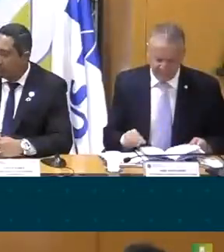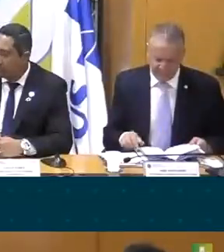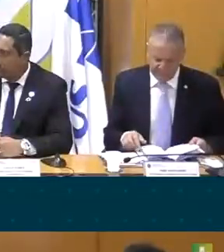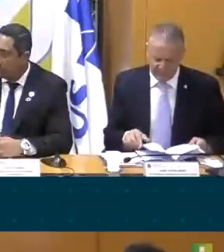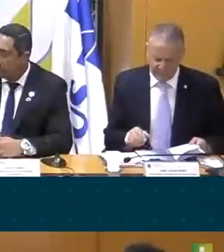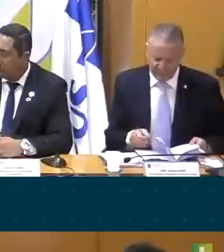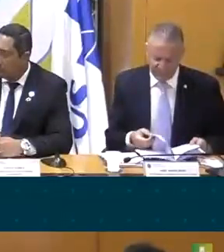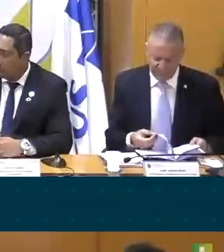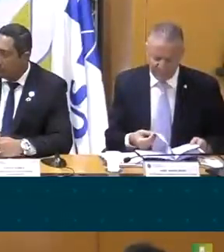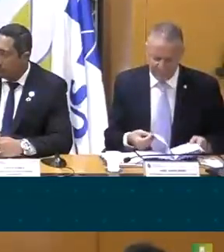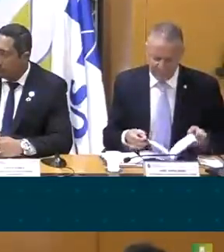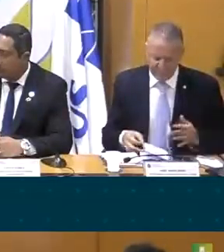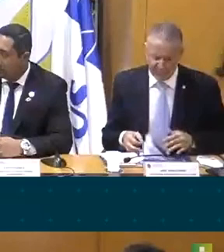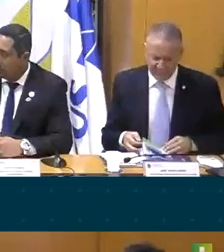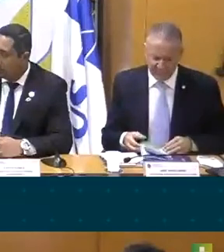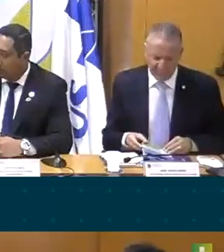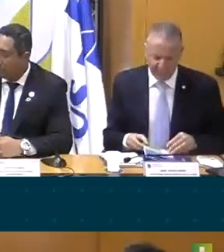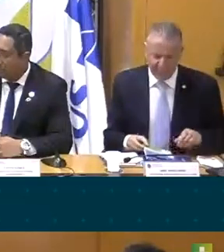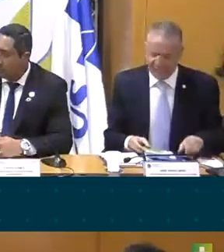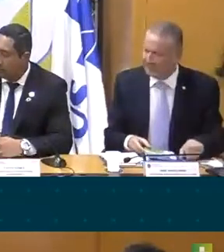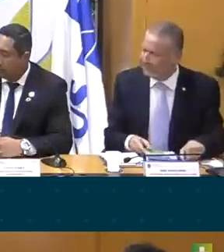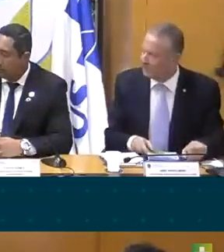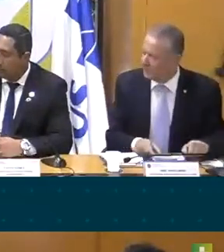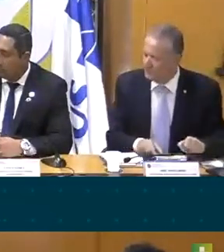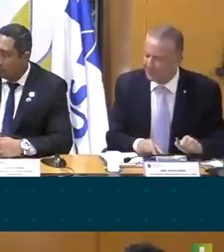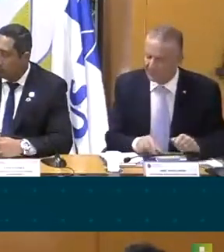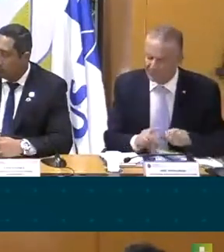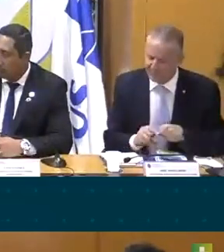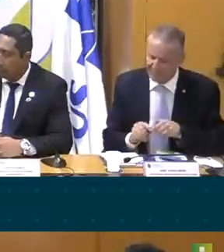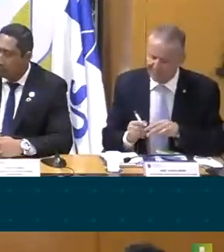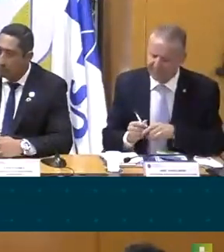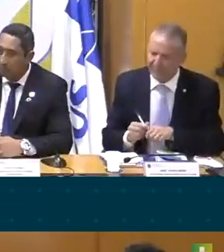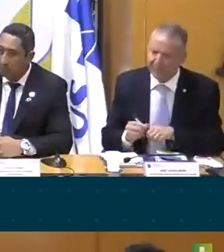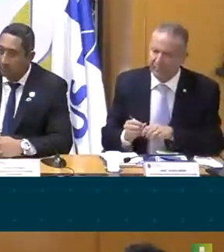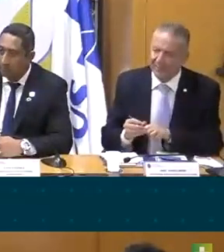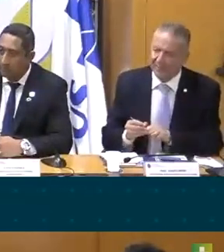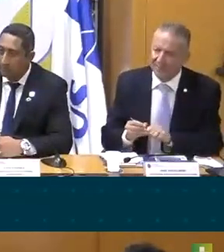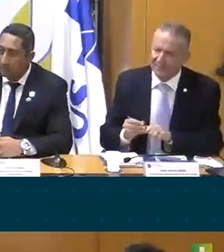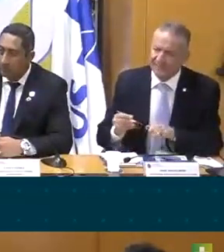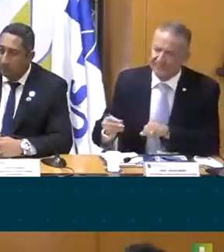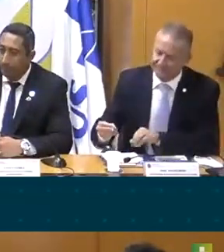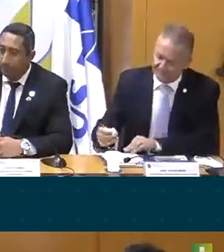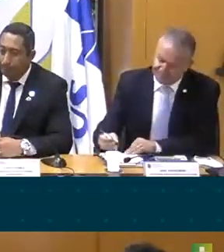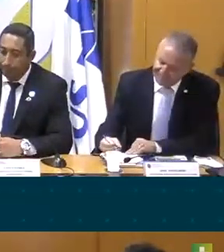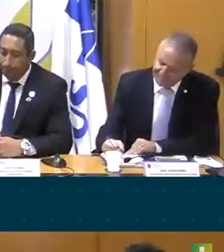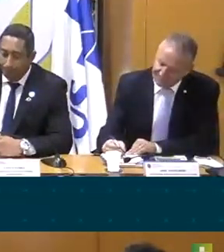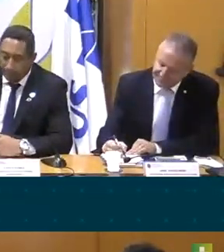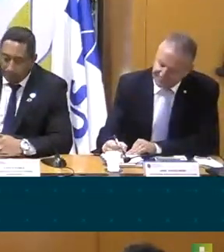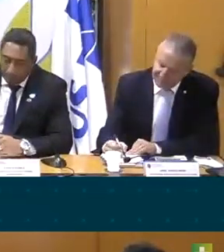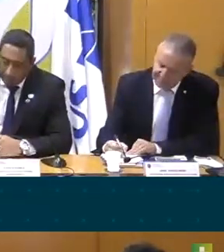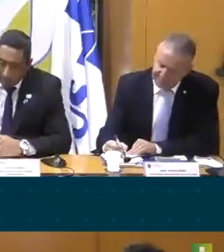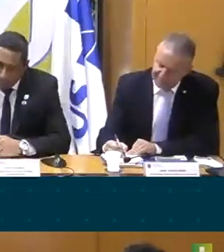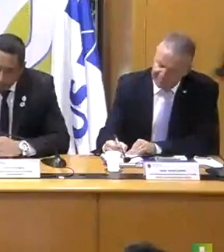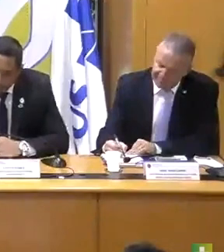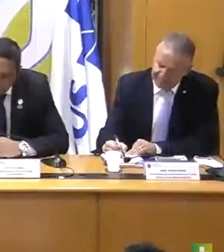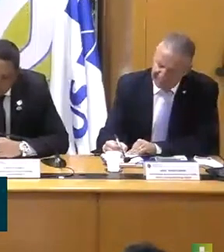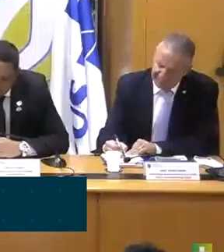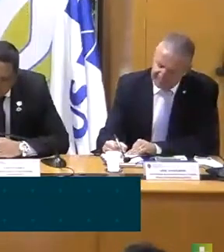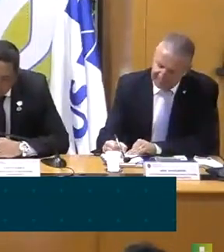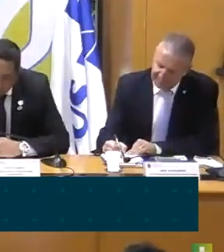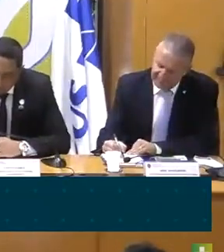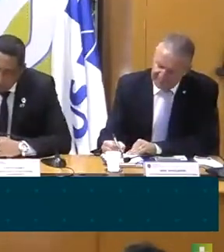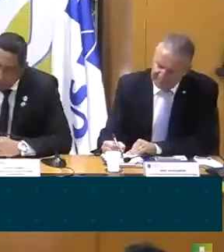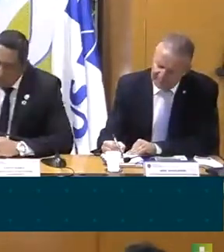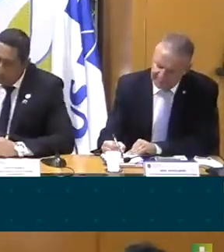ser feitas mais de 3 milhões de cadernetas. O Brasil tem uma média de 3 milhões de partos por ano, um pouquinho